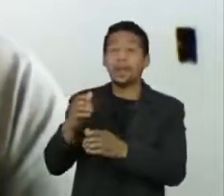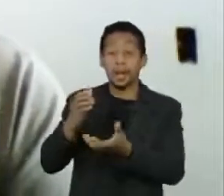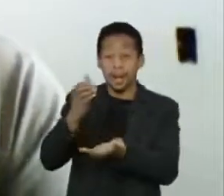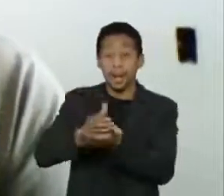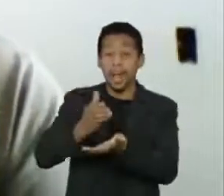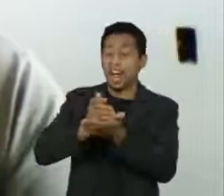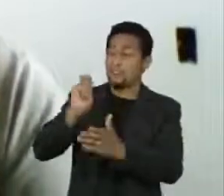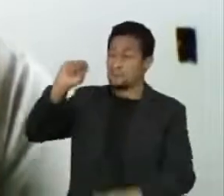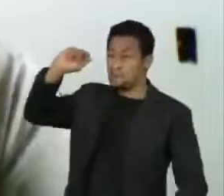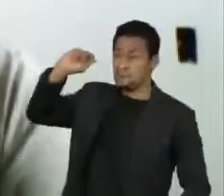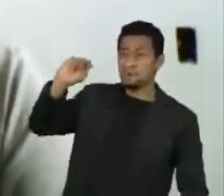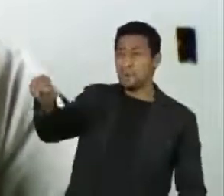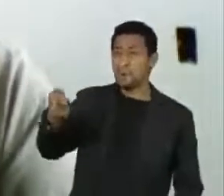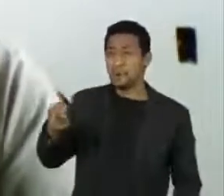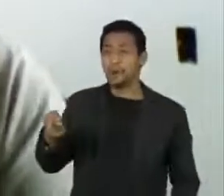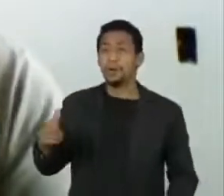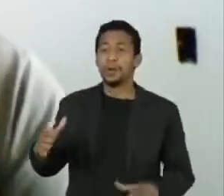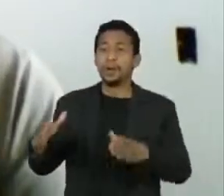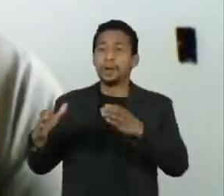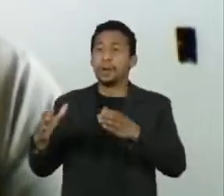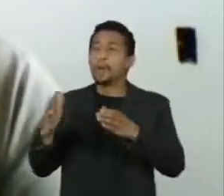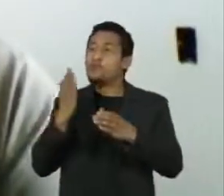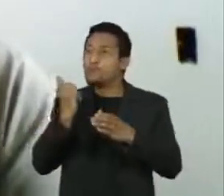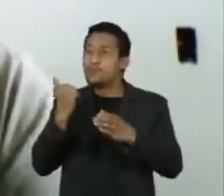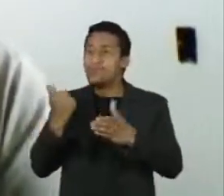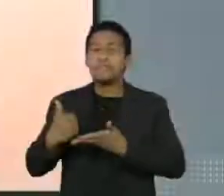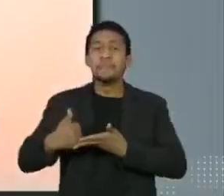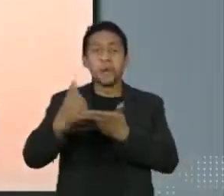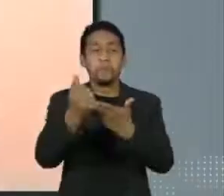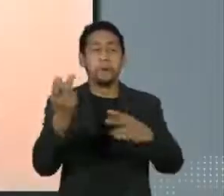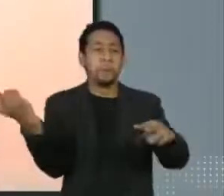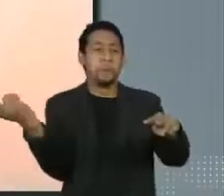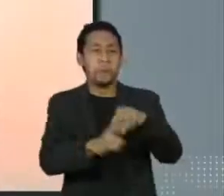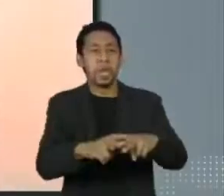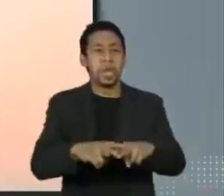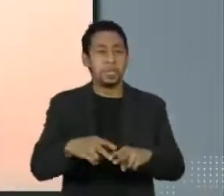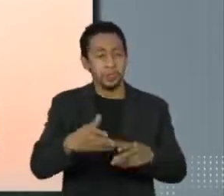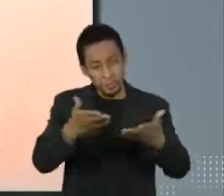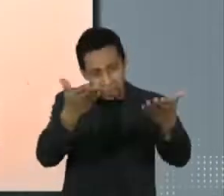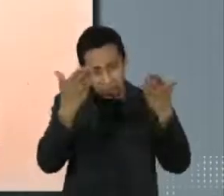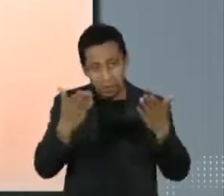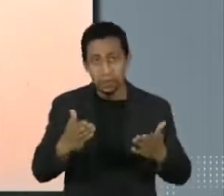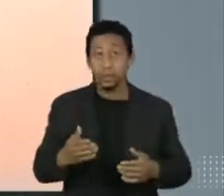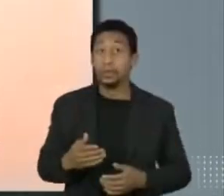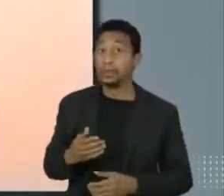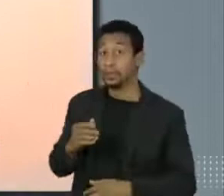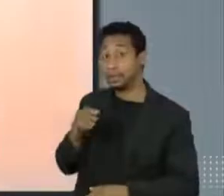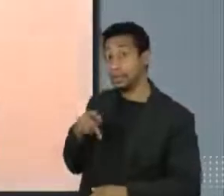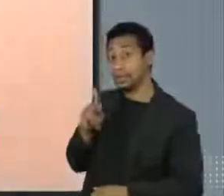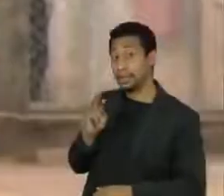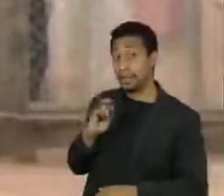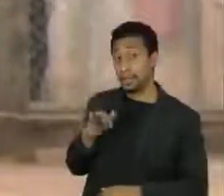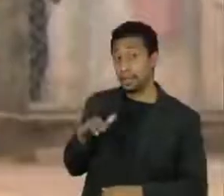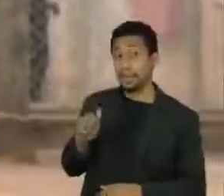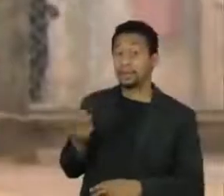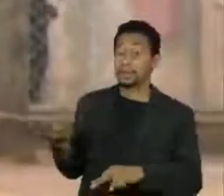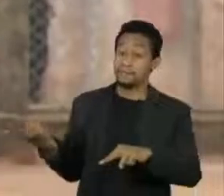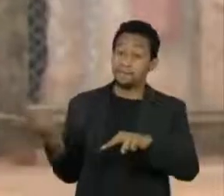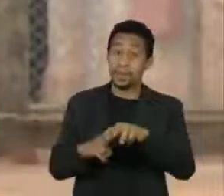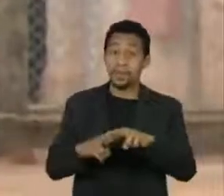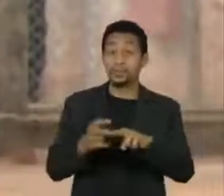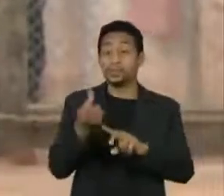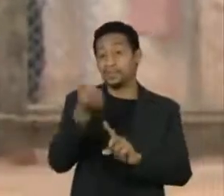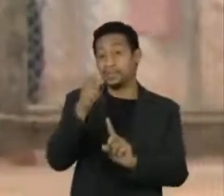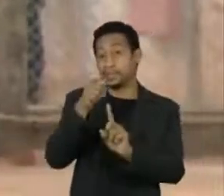gritar marmita de preso, vamos procurar o que fazer, entendeu? Carine ficou presa seis meses em São Paulo. A